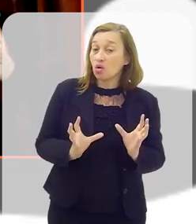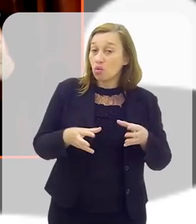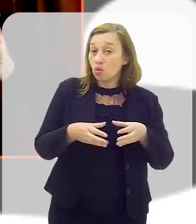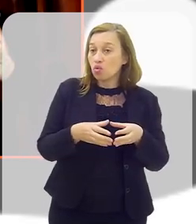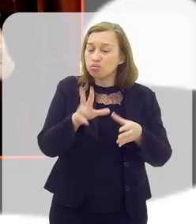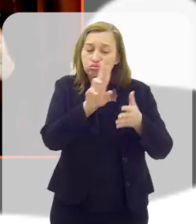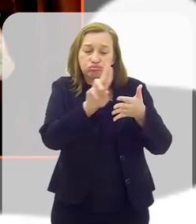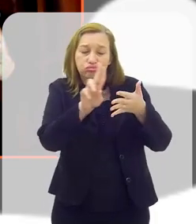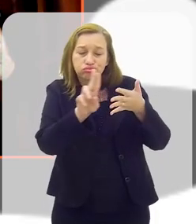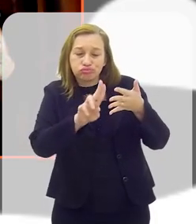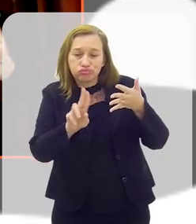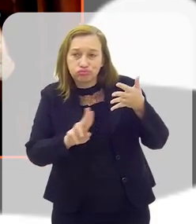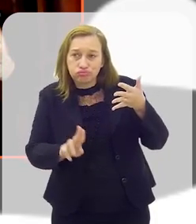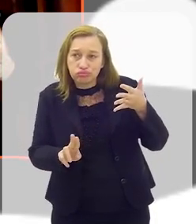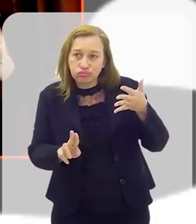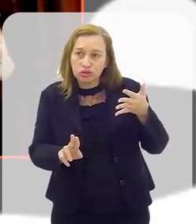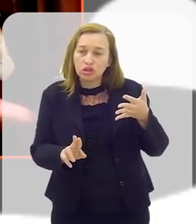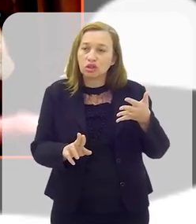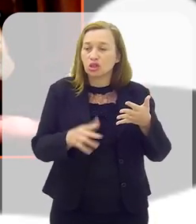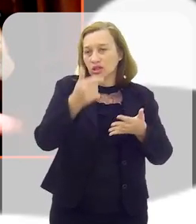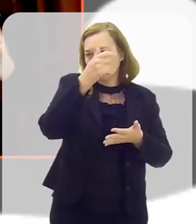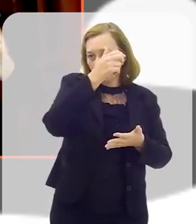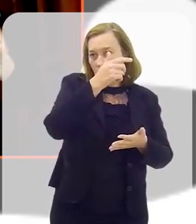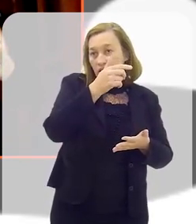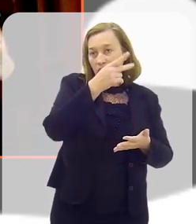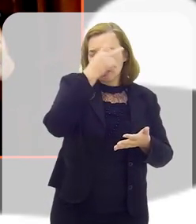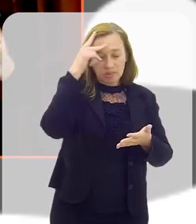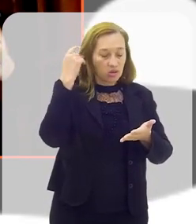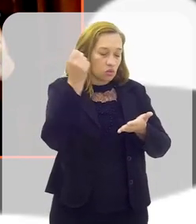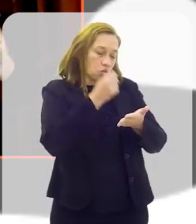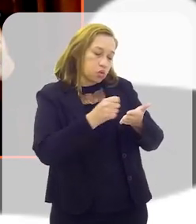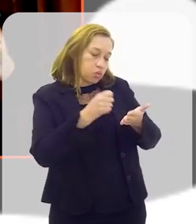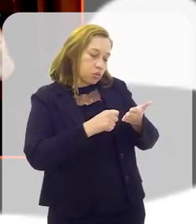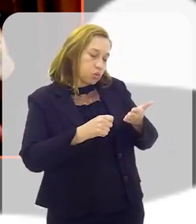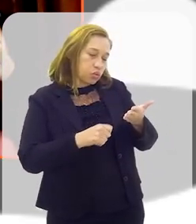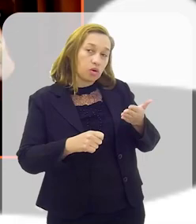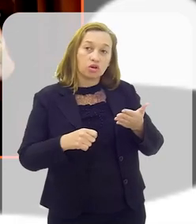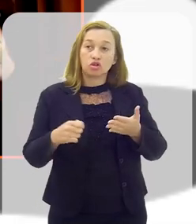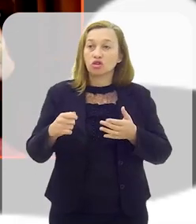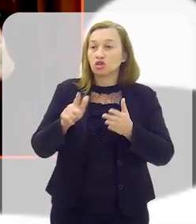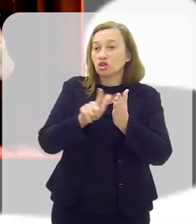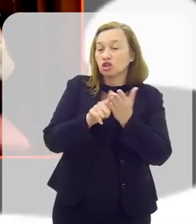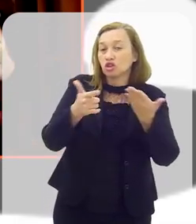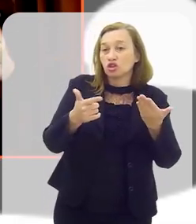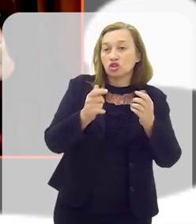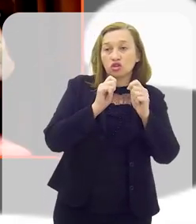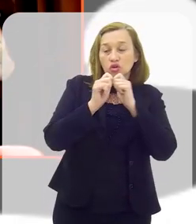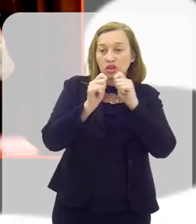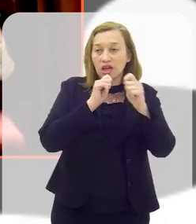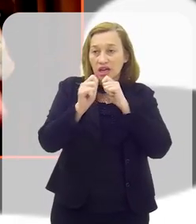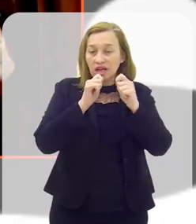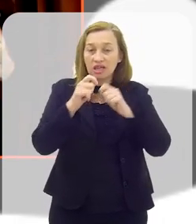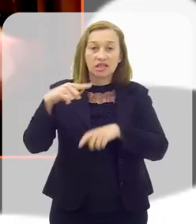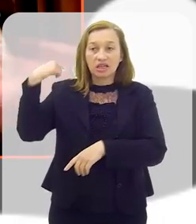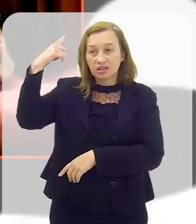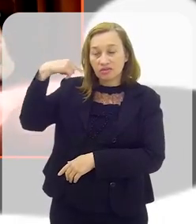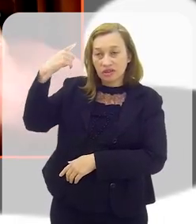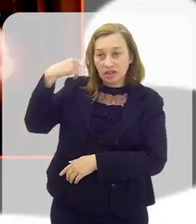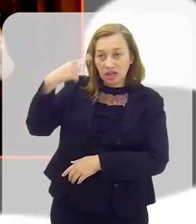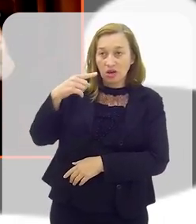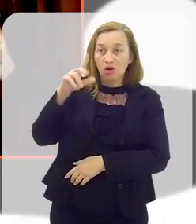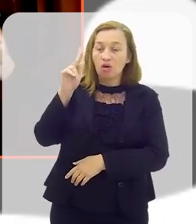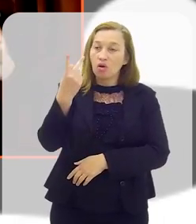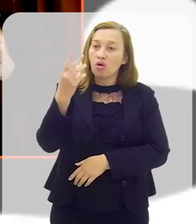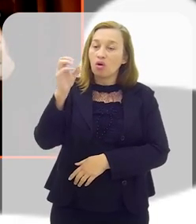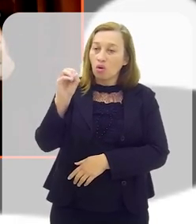um grupo de nomes que vão de escritores, jornalistas, advogados, hoteleiros, agentes de